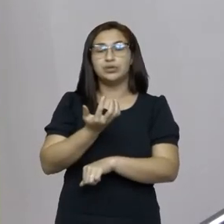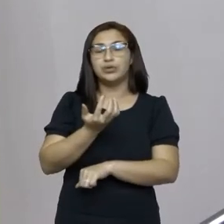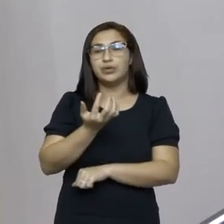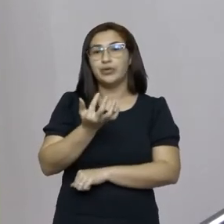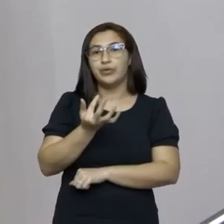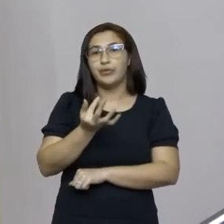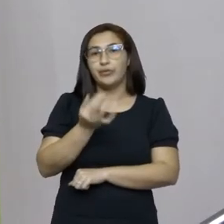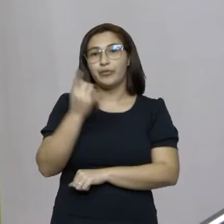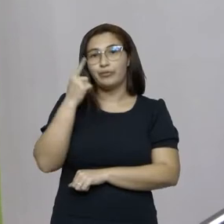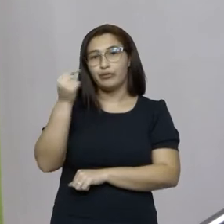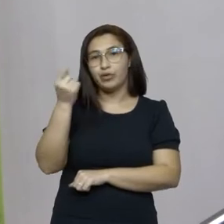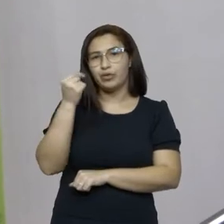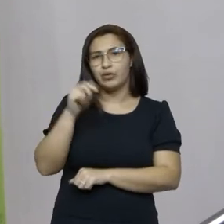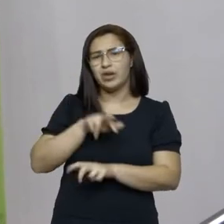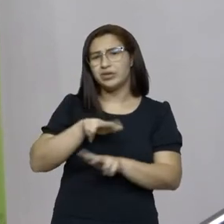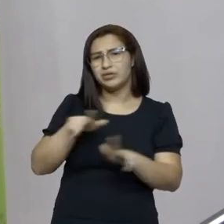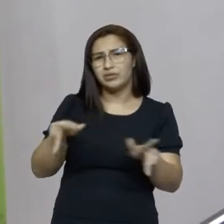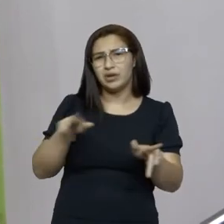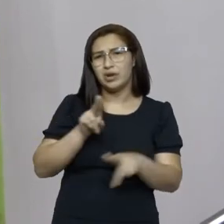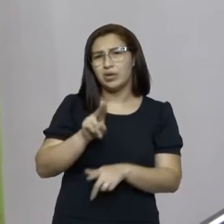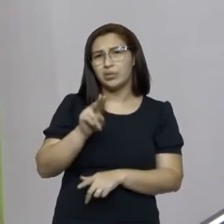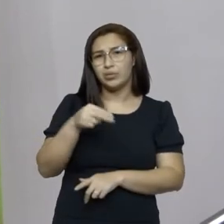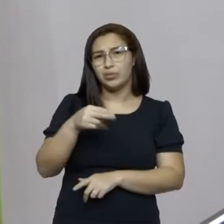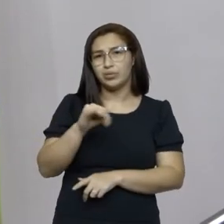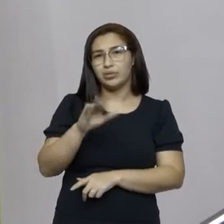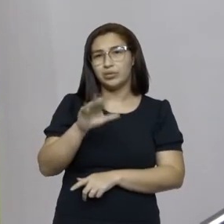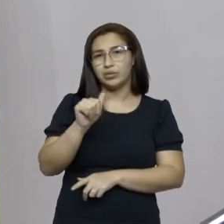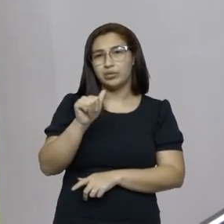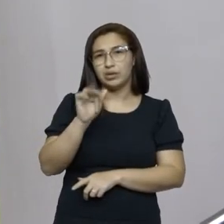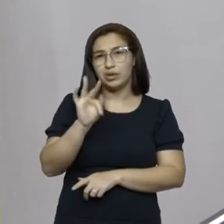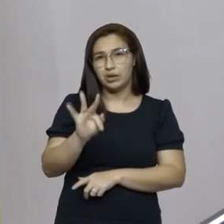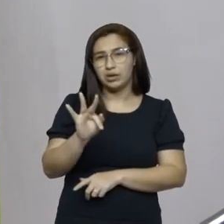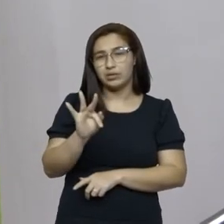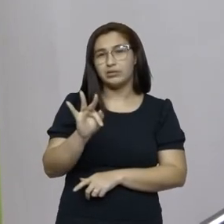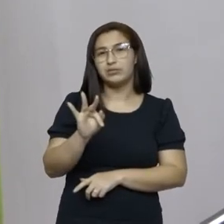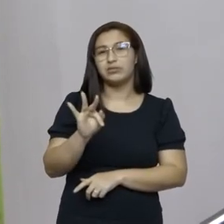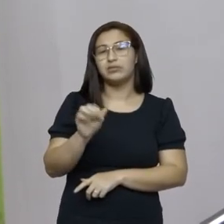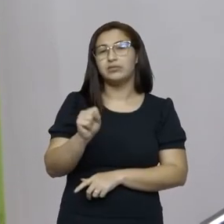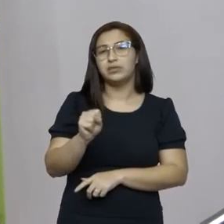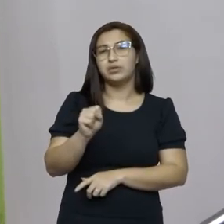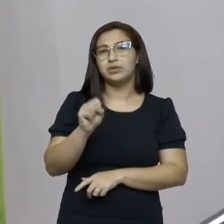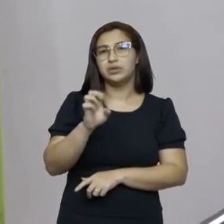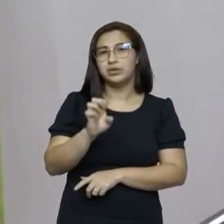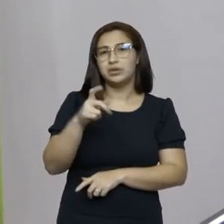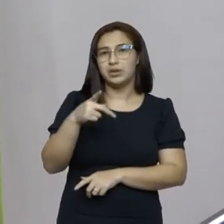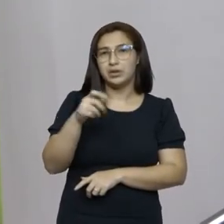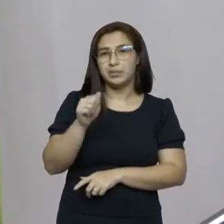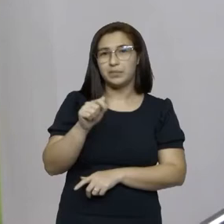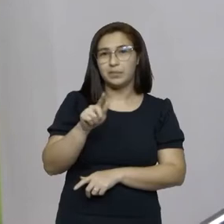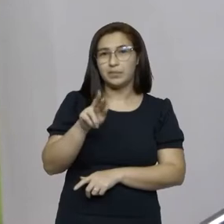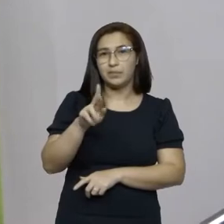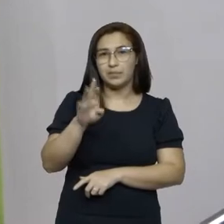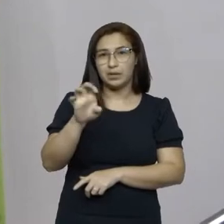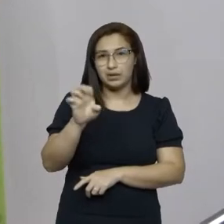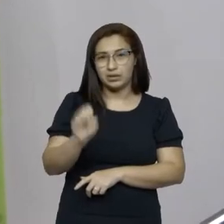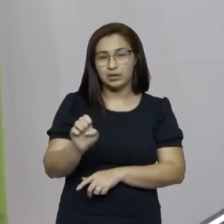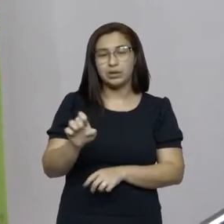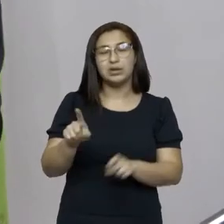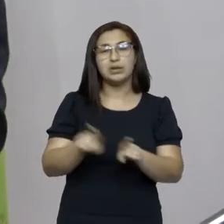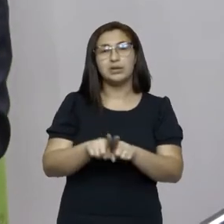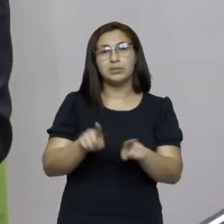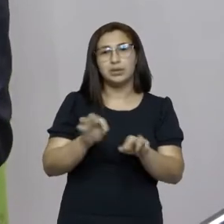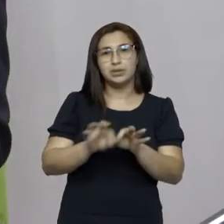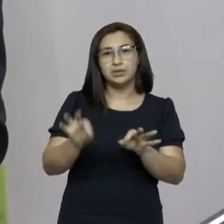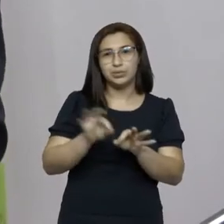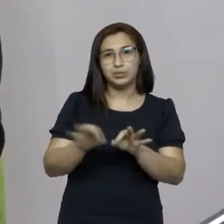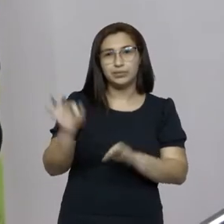a Unicafes, a Ipagre, o Instituto Federal Catarinense, a